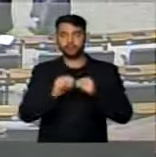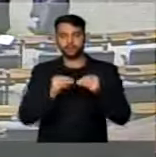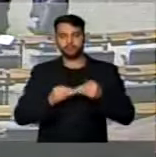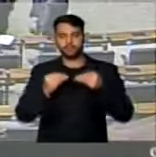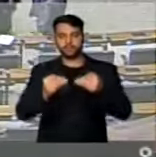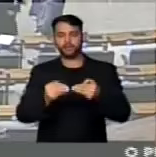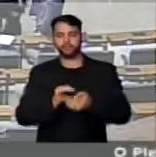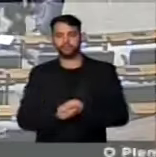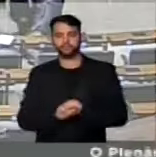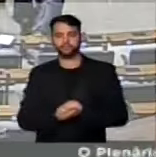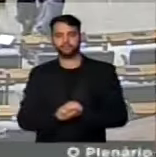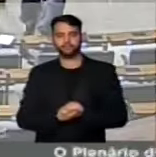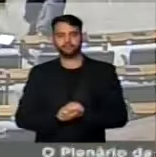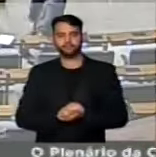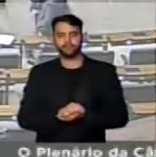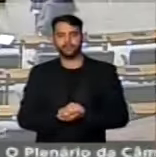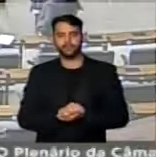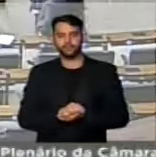ministérios.